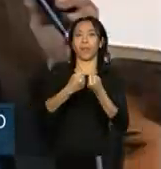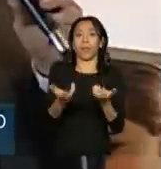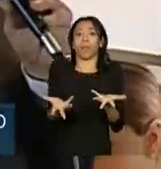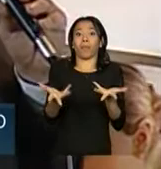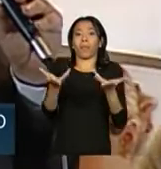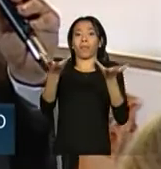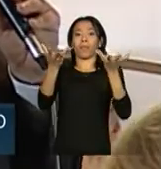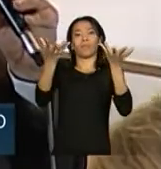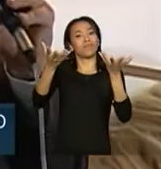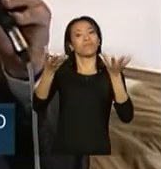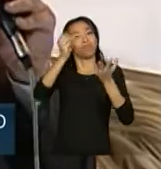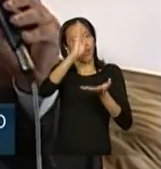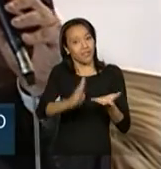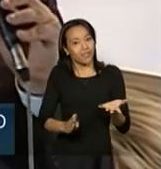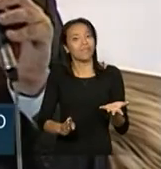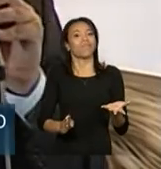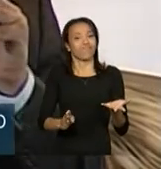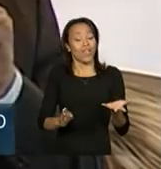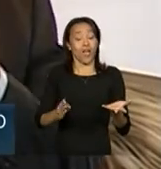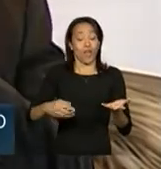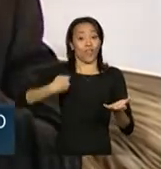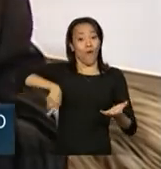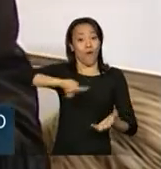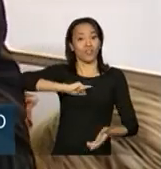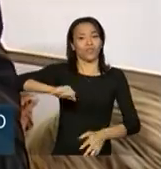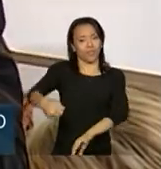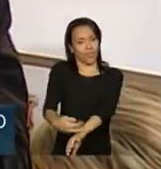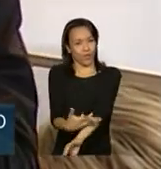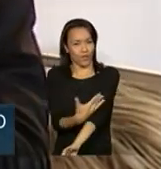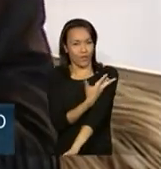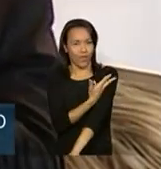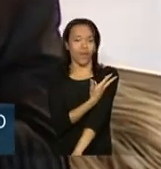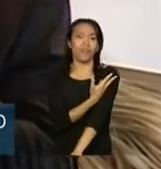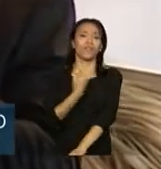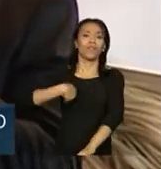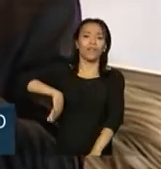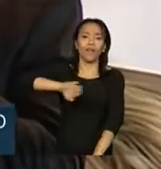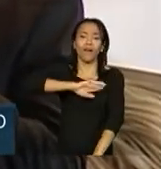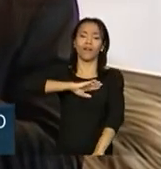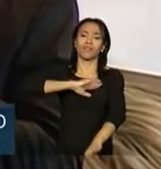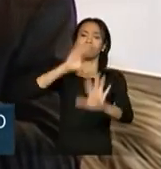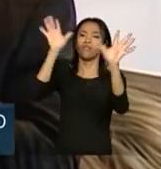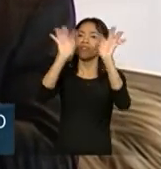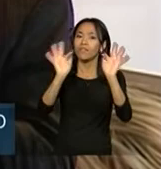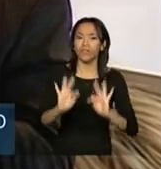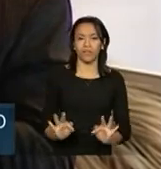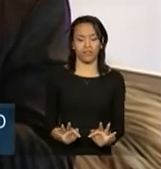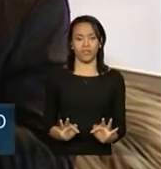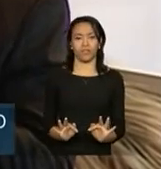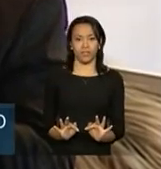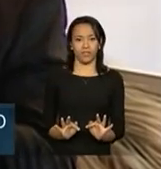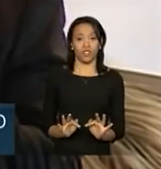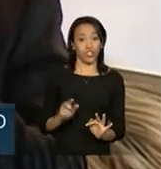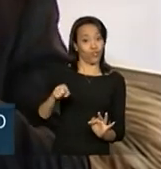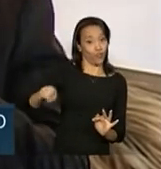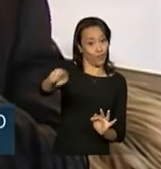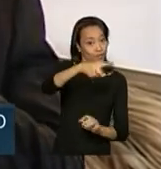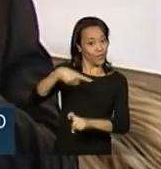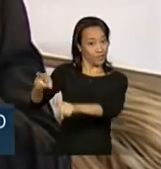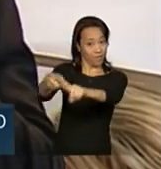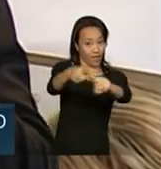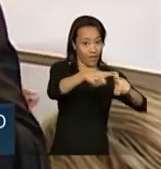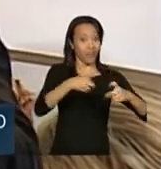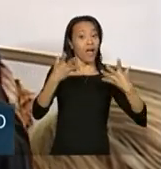O povo brasileiro também está muito emocionado e muito feliz com o fato de vocês terem